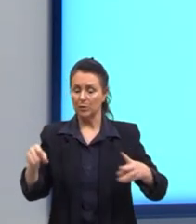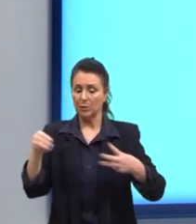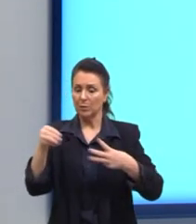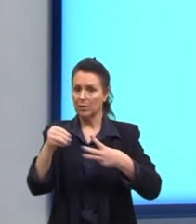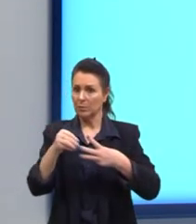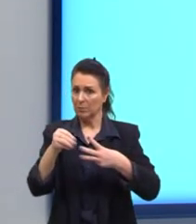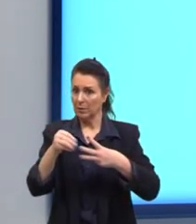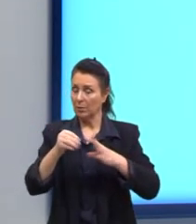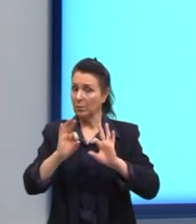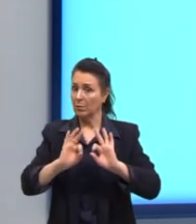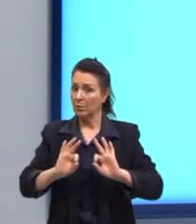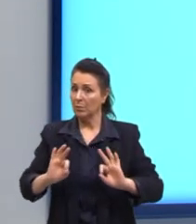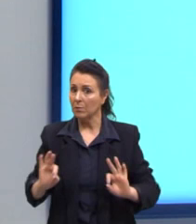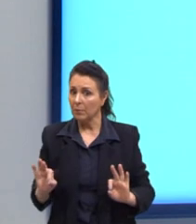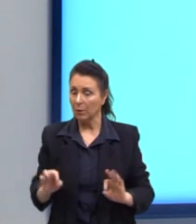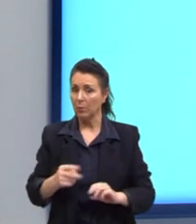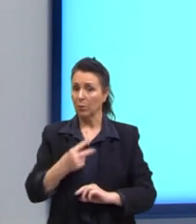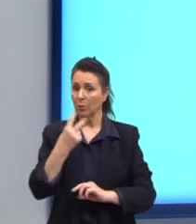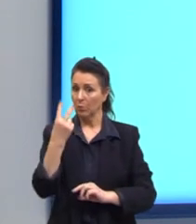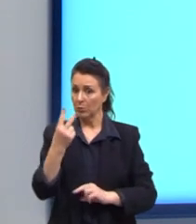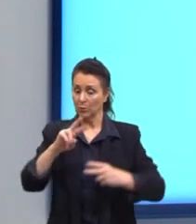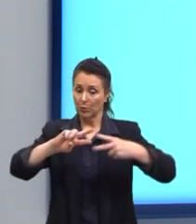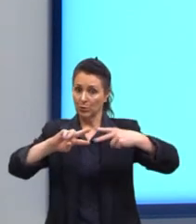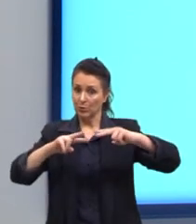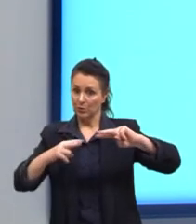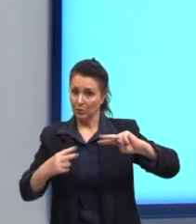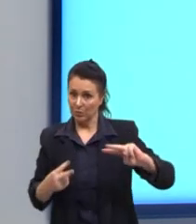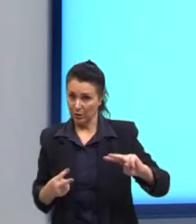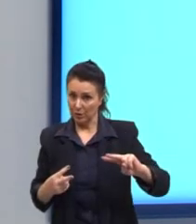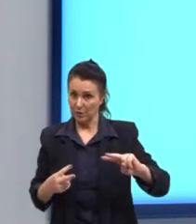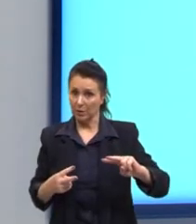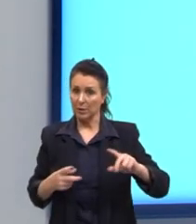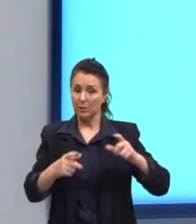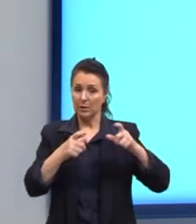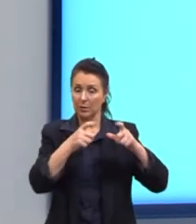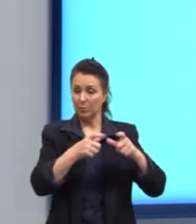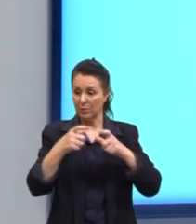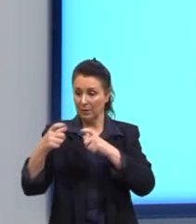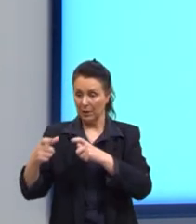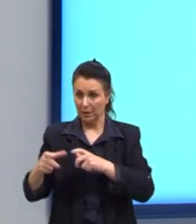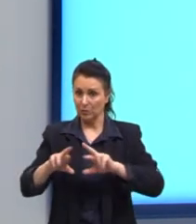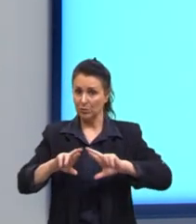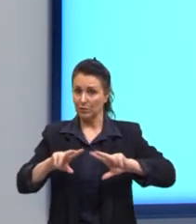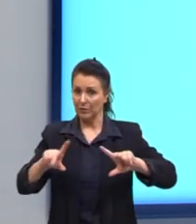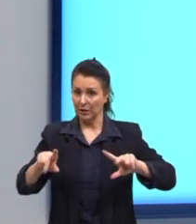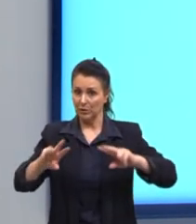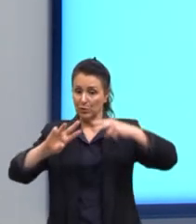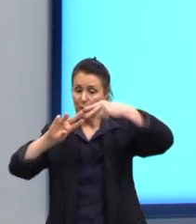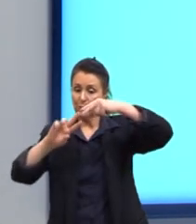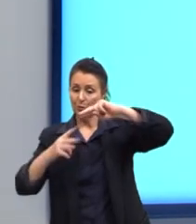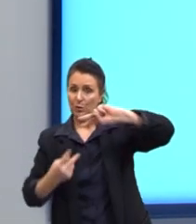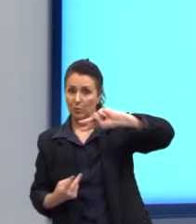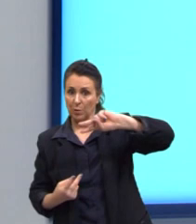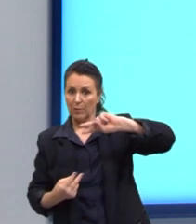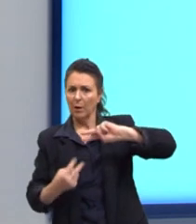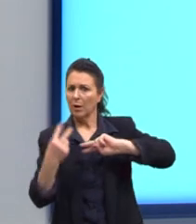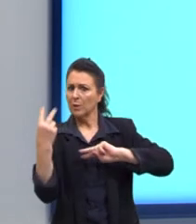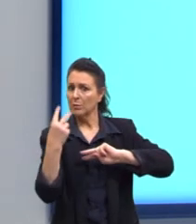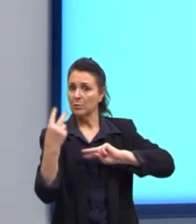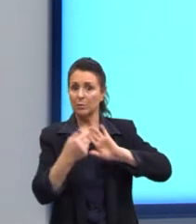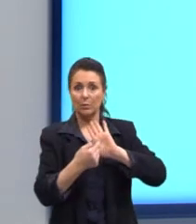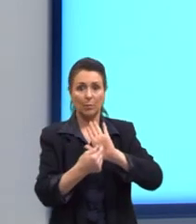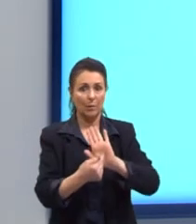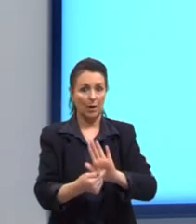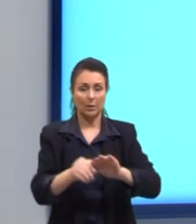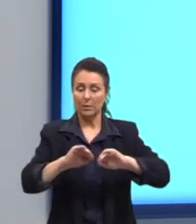normal, como os dois genes estão em regiões distintas do genoma, as duas cores aparecem separadamente.